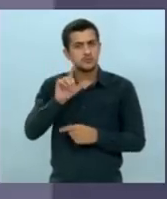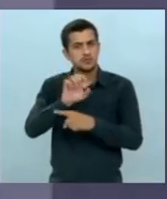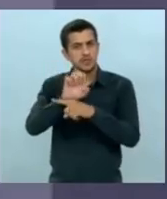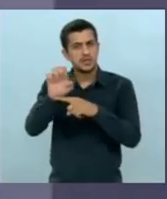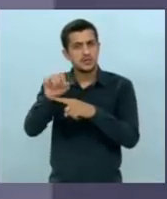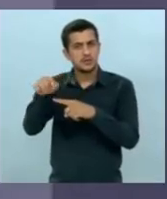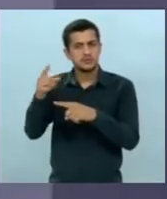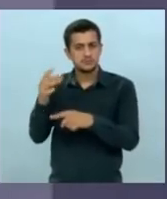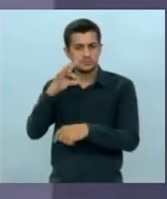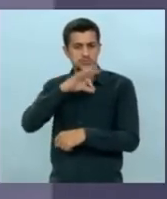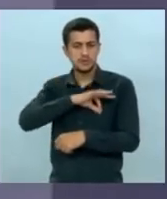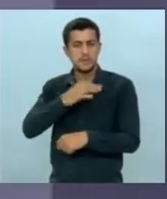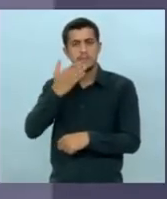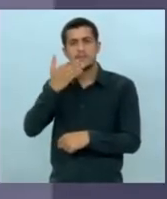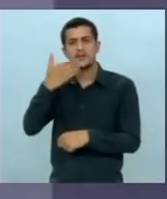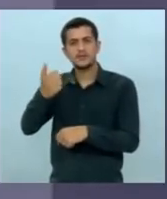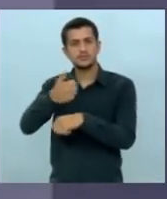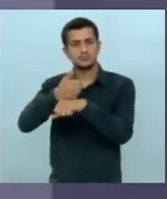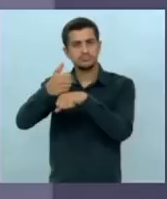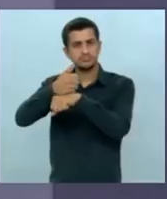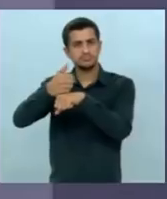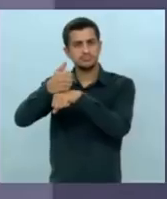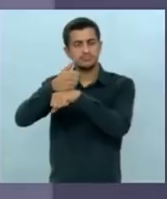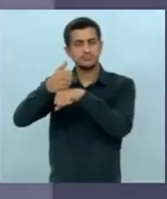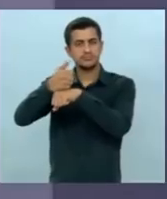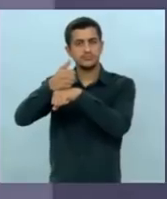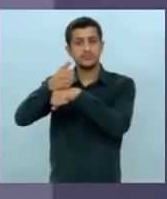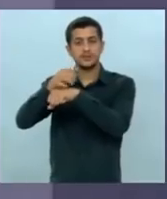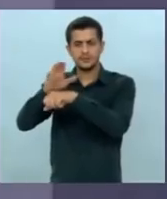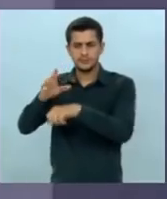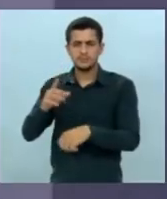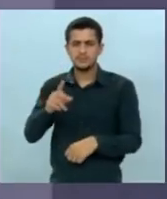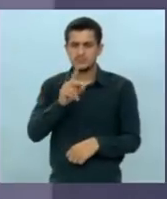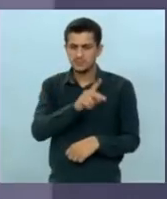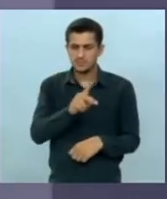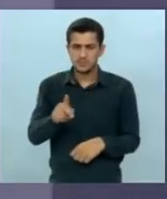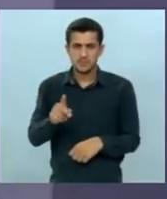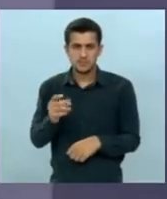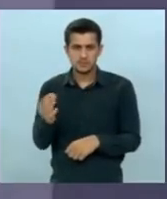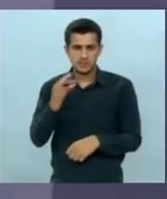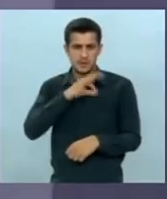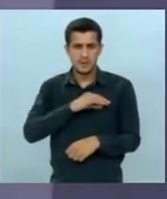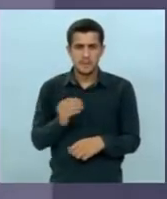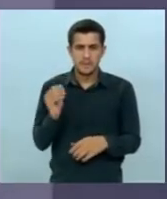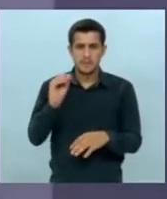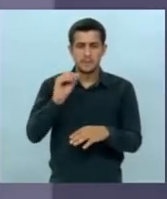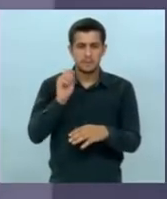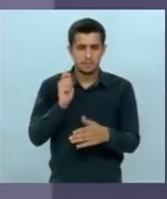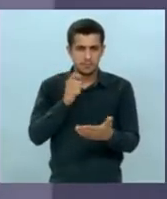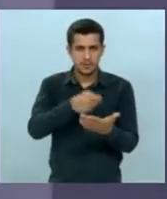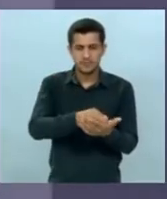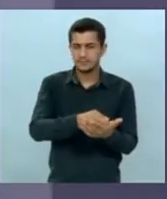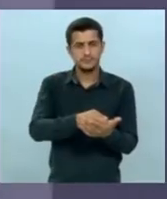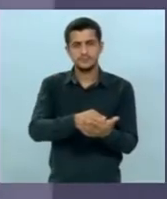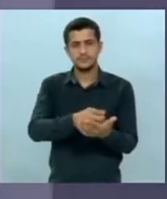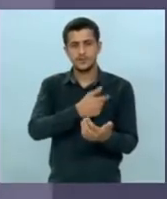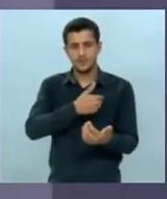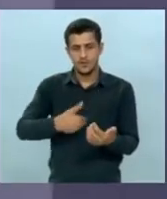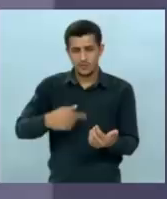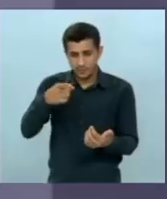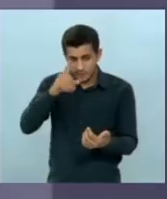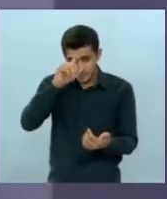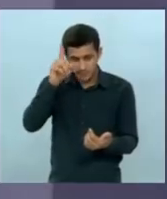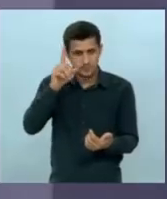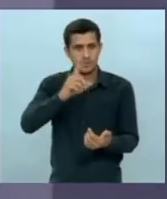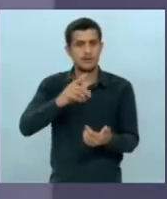verdade ainda que pagasse o maior salário do Brasil para o professor isso não é criação sua você veio de governos anteriores você está